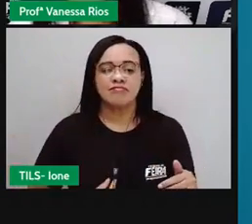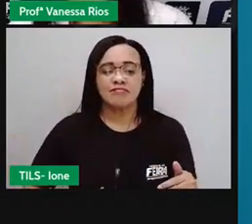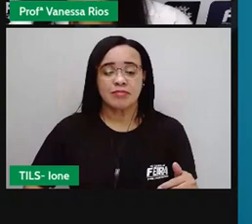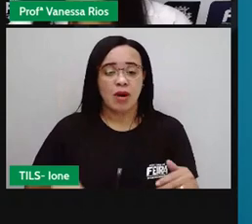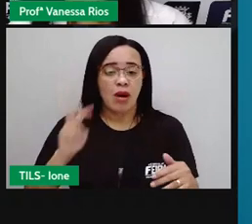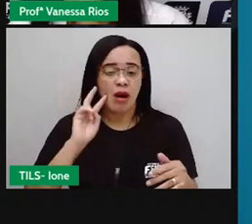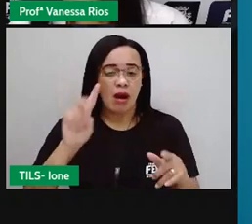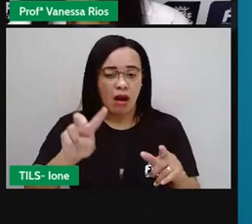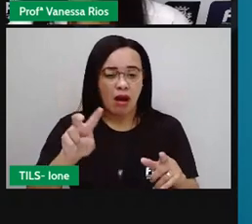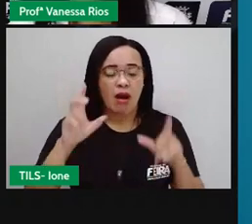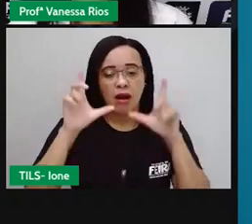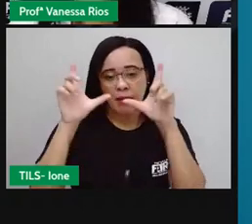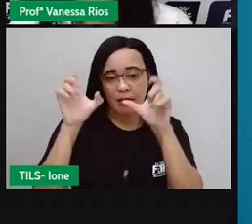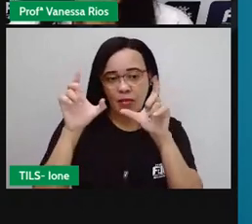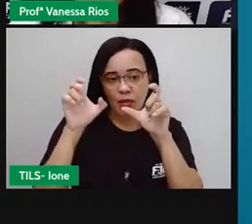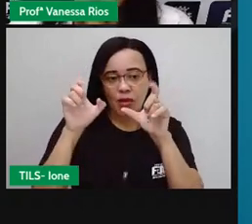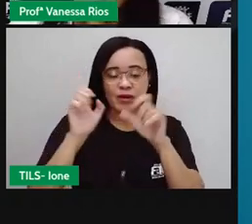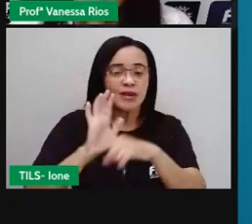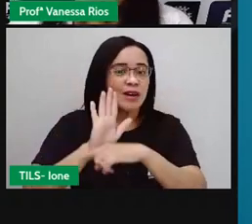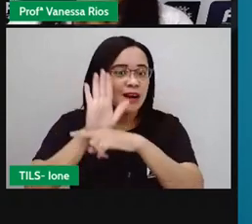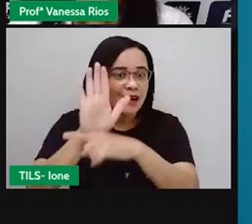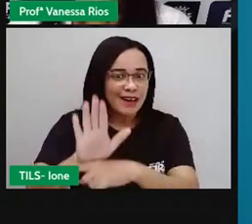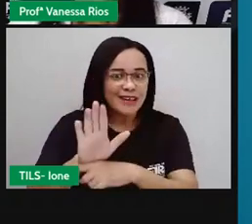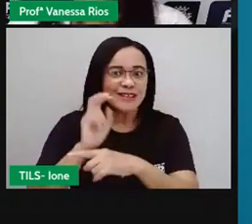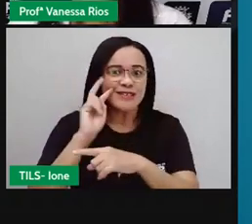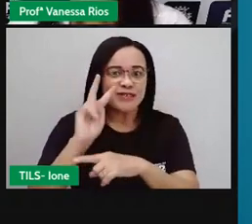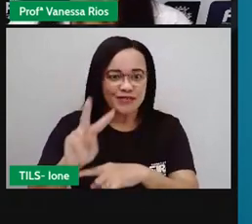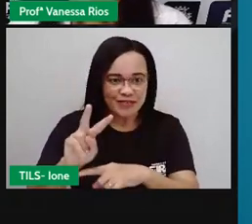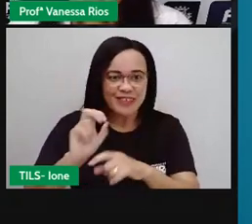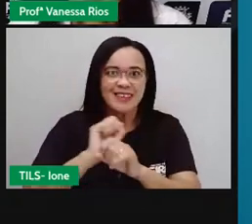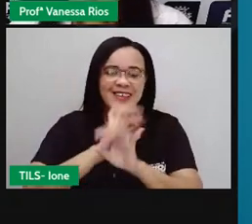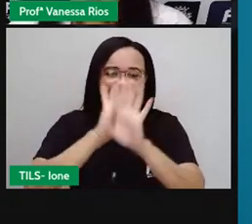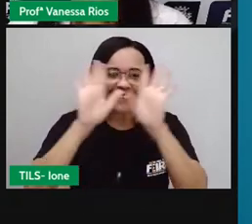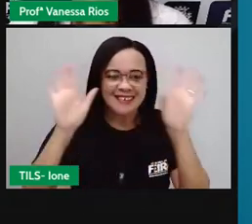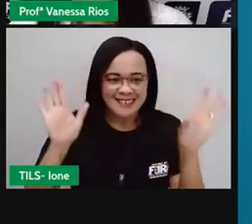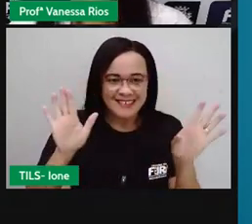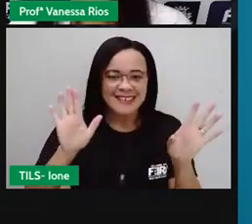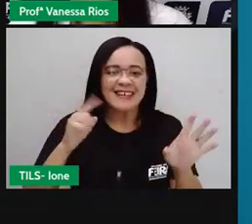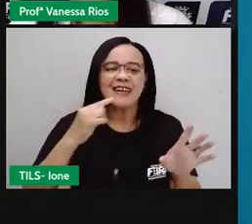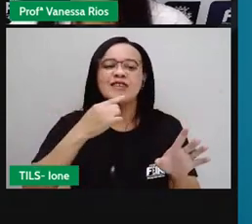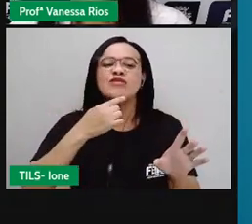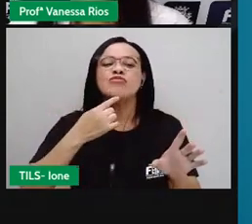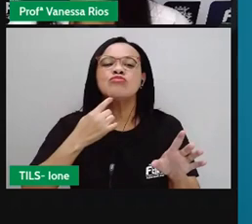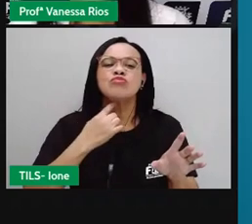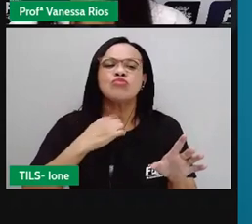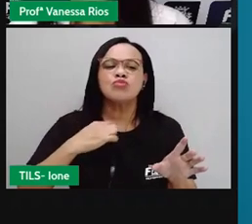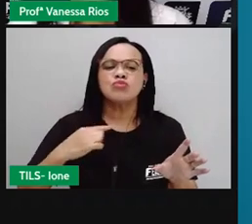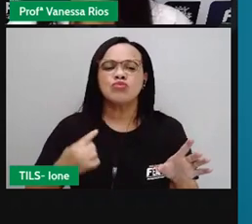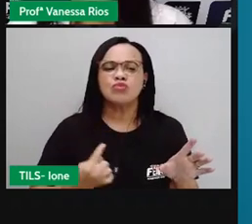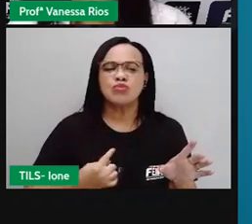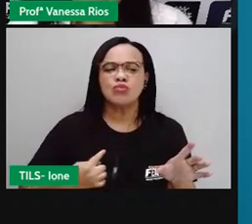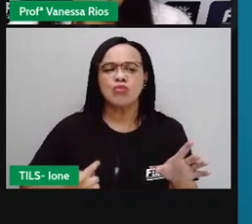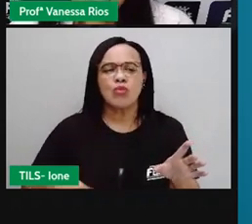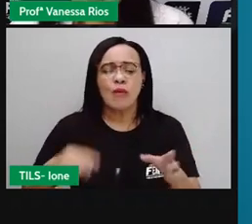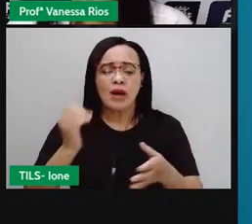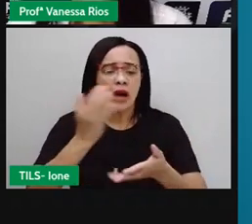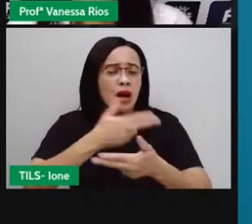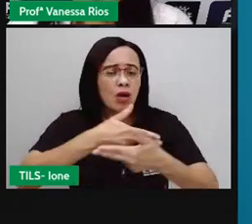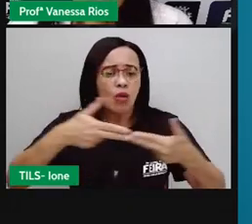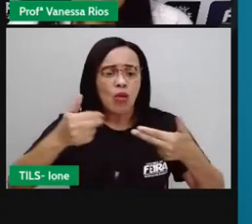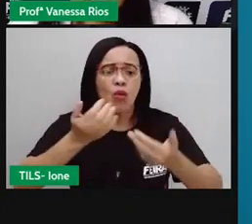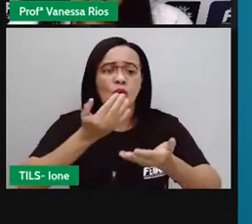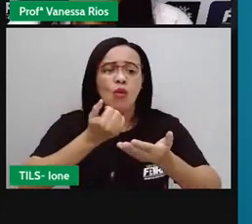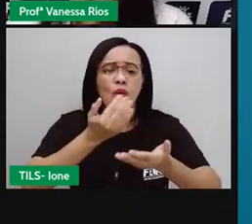observar aí, ó, depois da boca, o caminho aí para a digestão dos alimentos que a gente ingere,